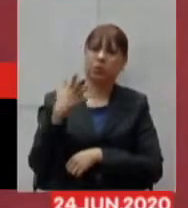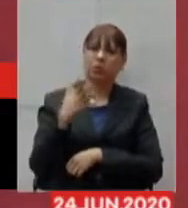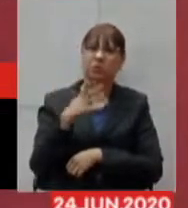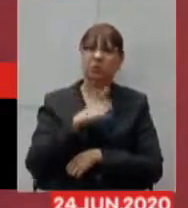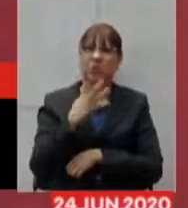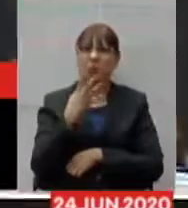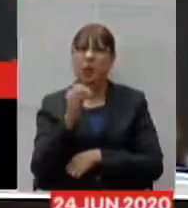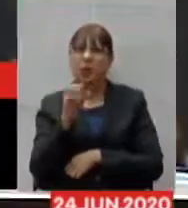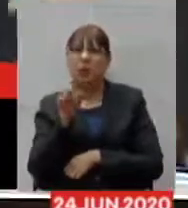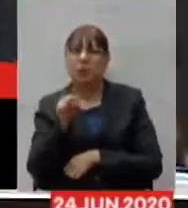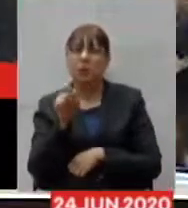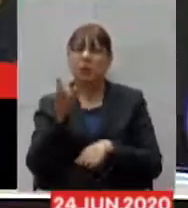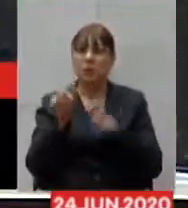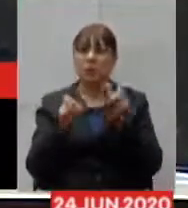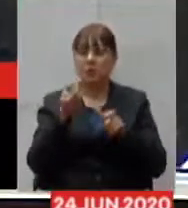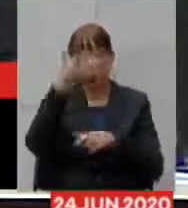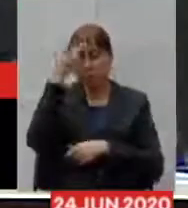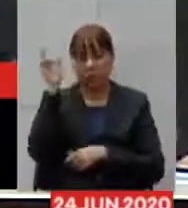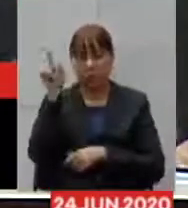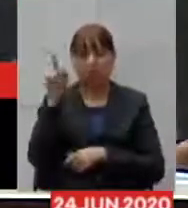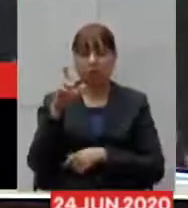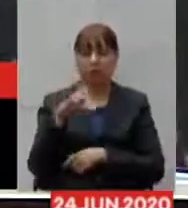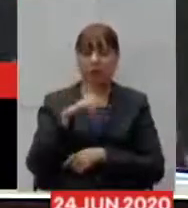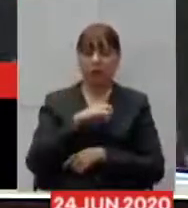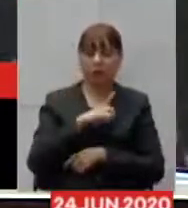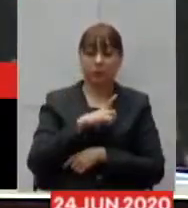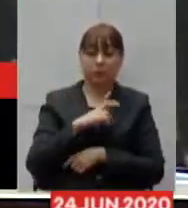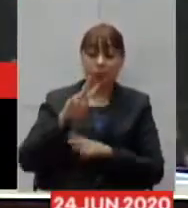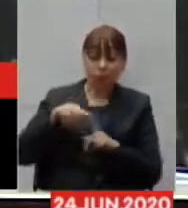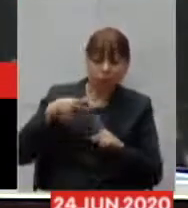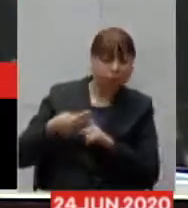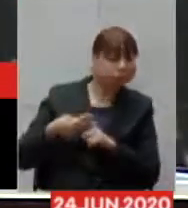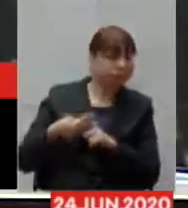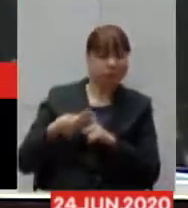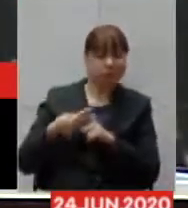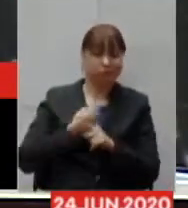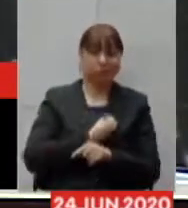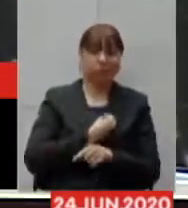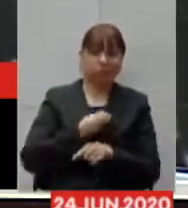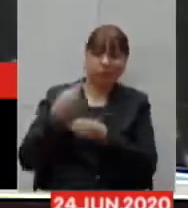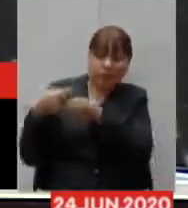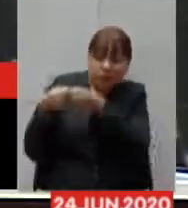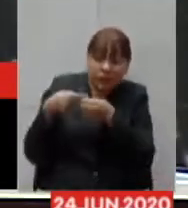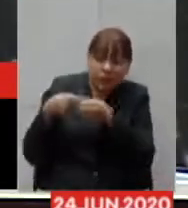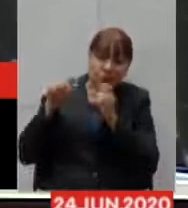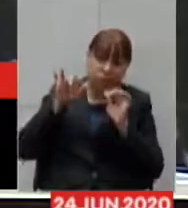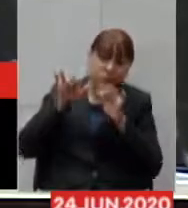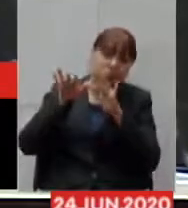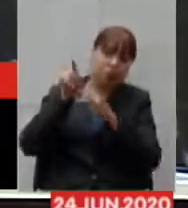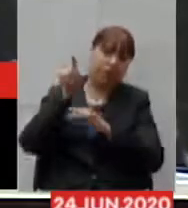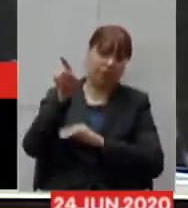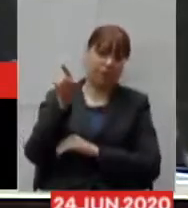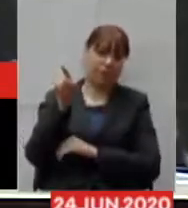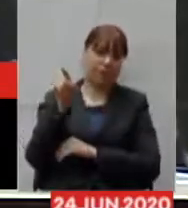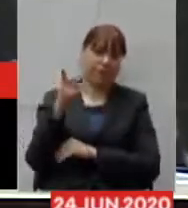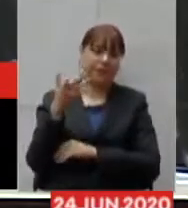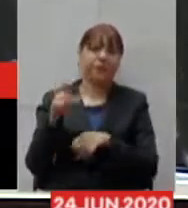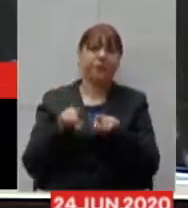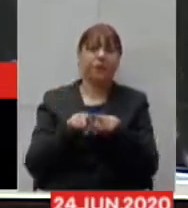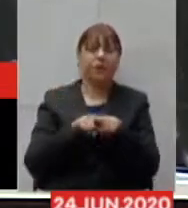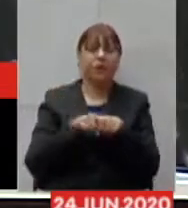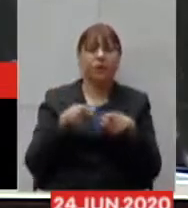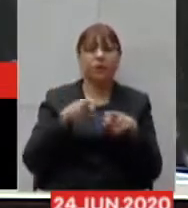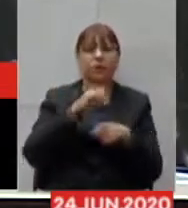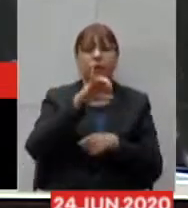habitantes e atende inclusive São Francisco que tem quase o dobro de habitantes de Brasília de Minas e o doutor João Paulo que é o